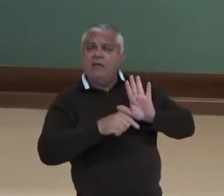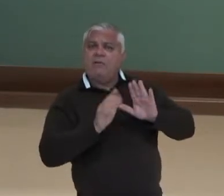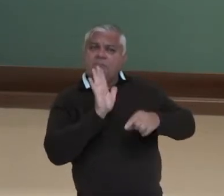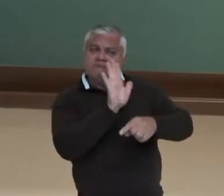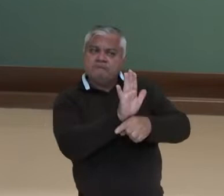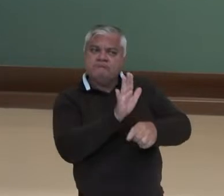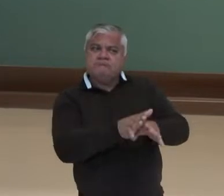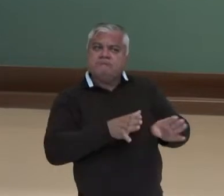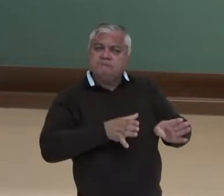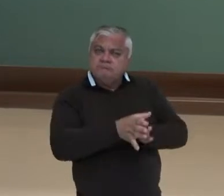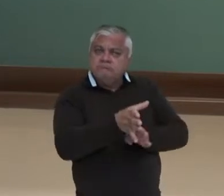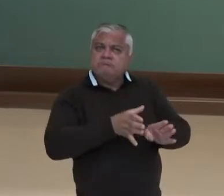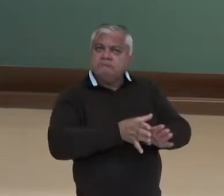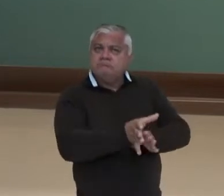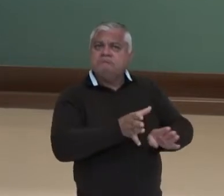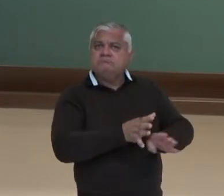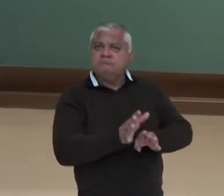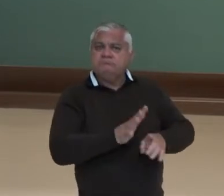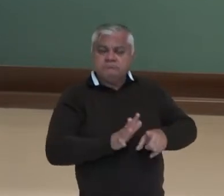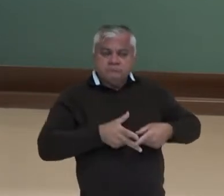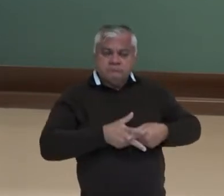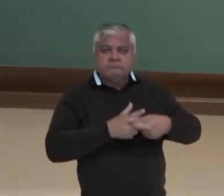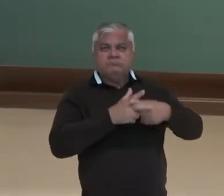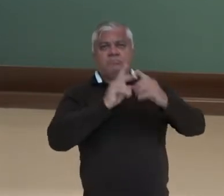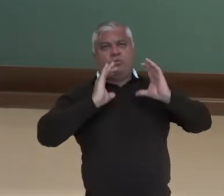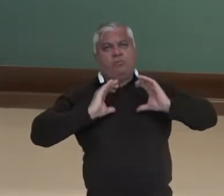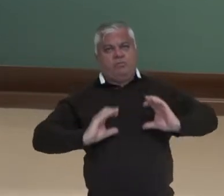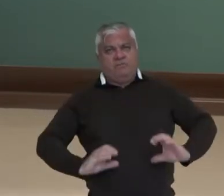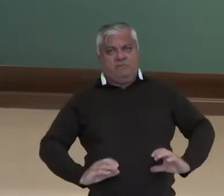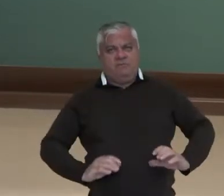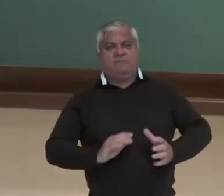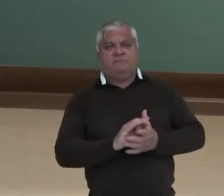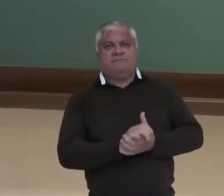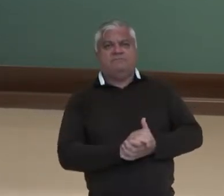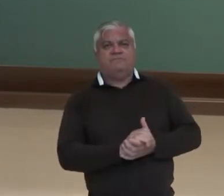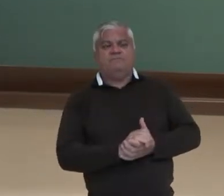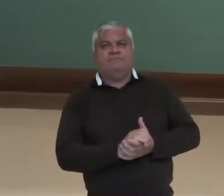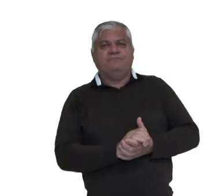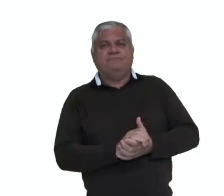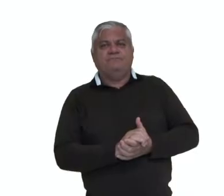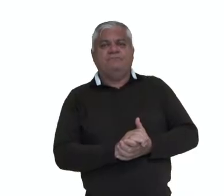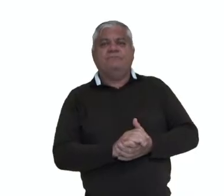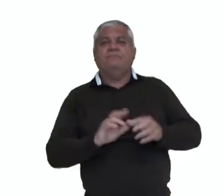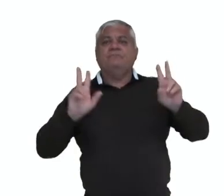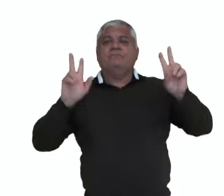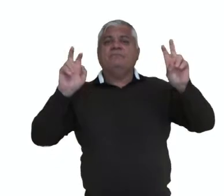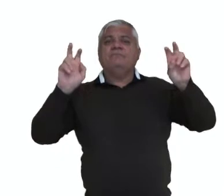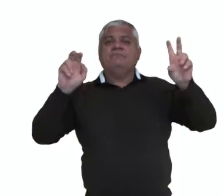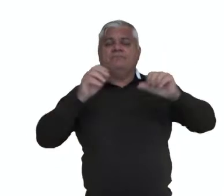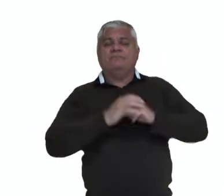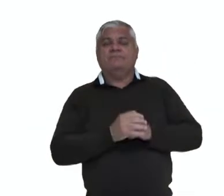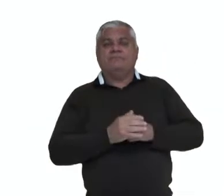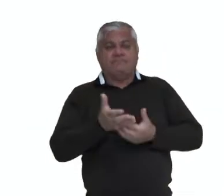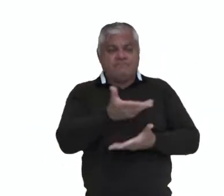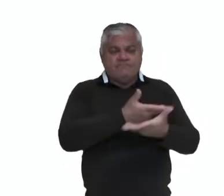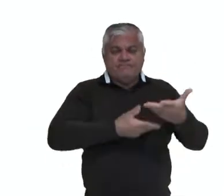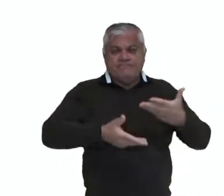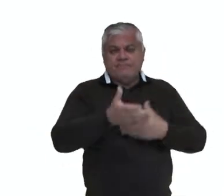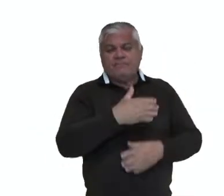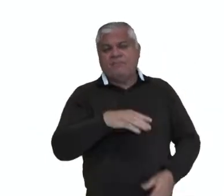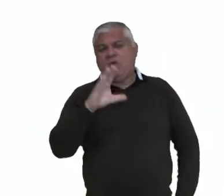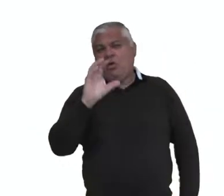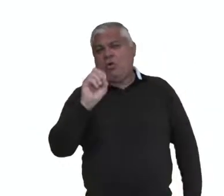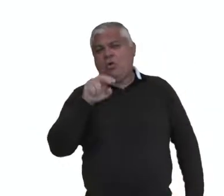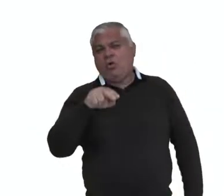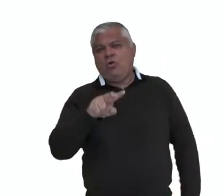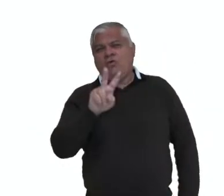de certo modo, as nossas ações, os nossos comportamentos, tá bom? Vamos falar, então, sobre regras de convivência. Em nossa sociedade,